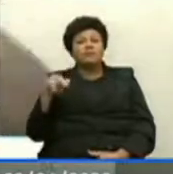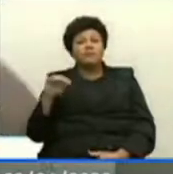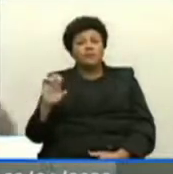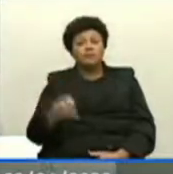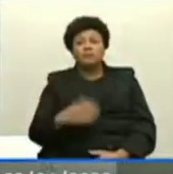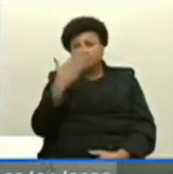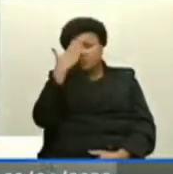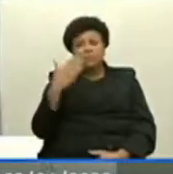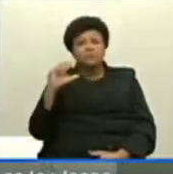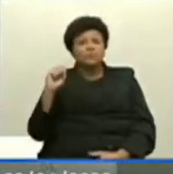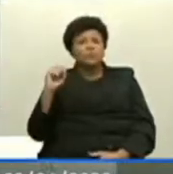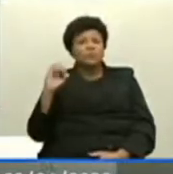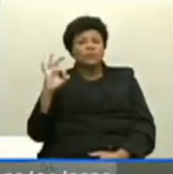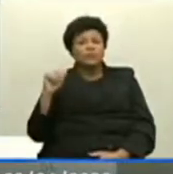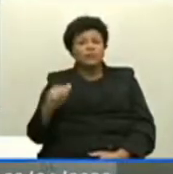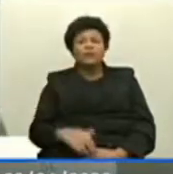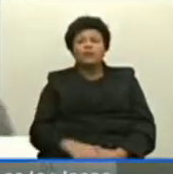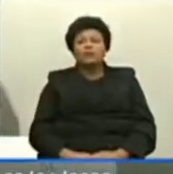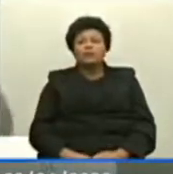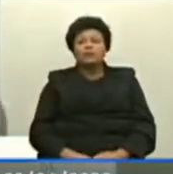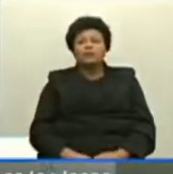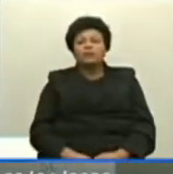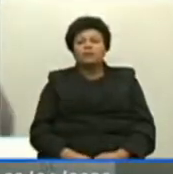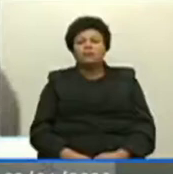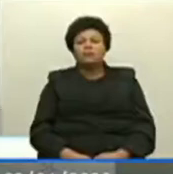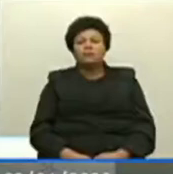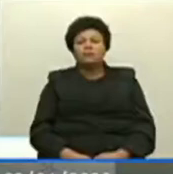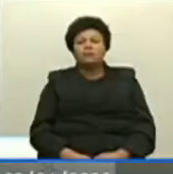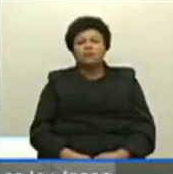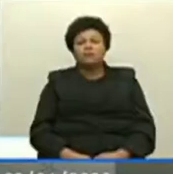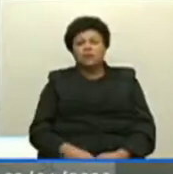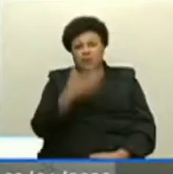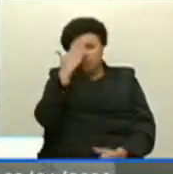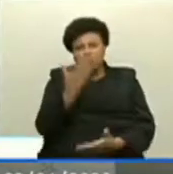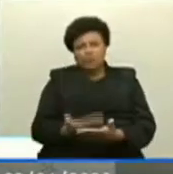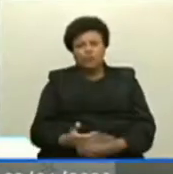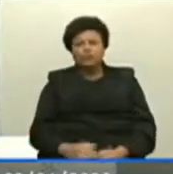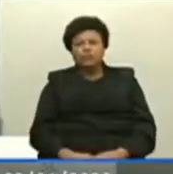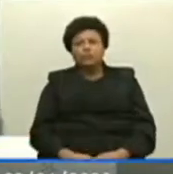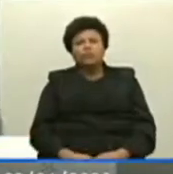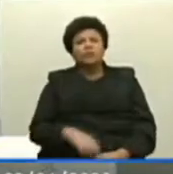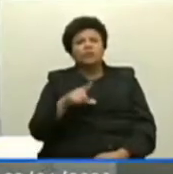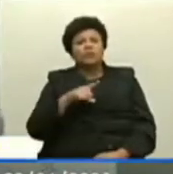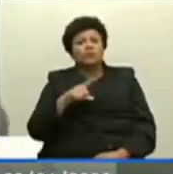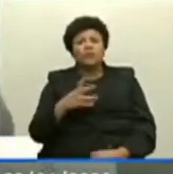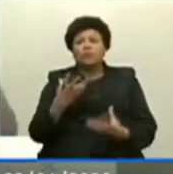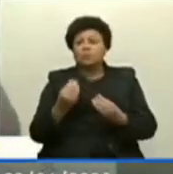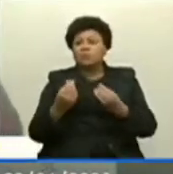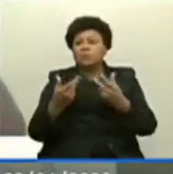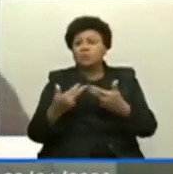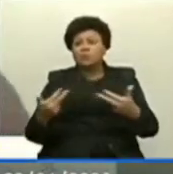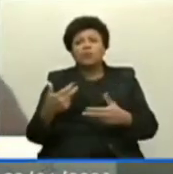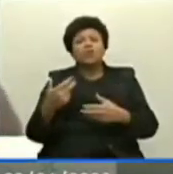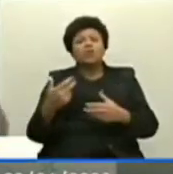Obrigada, deputada. Você quer falar ao final? Acredito que muitas colocações dos colegas